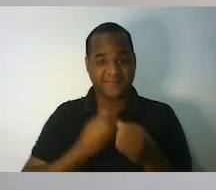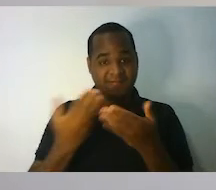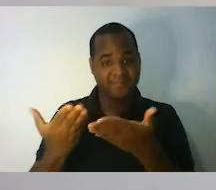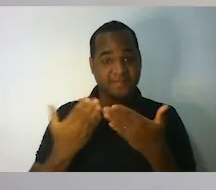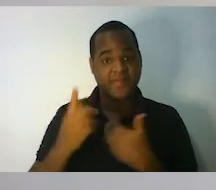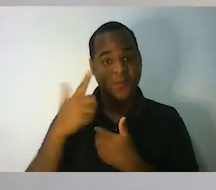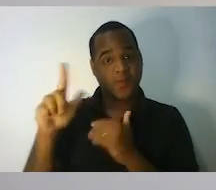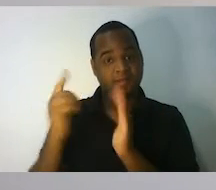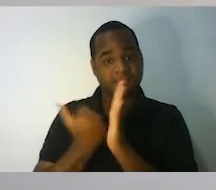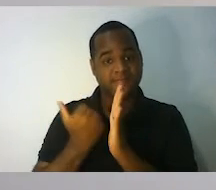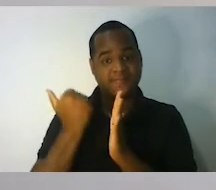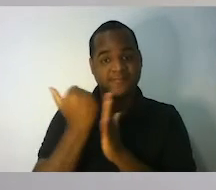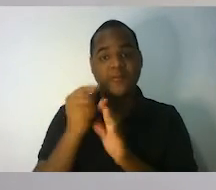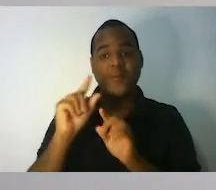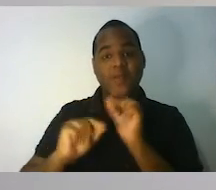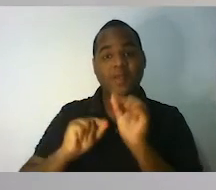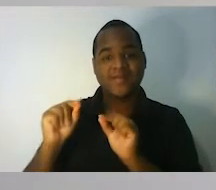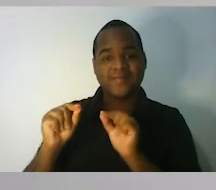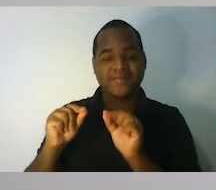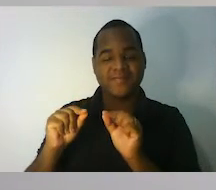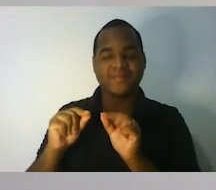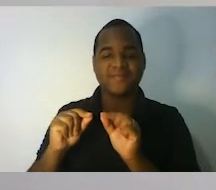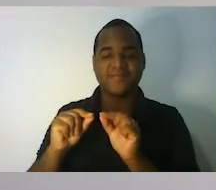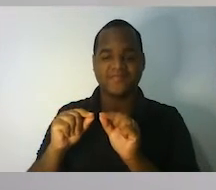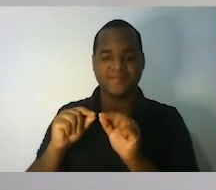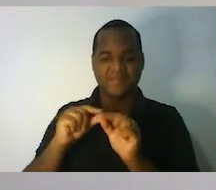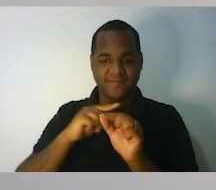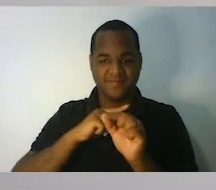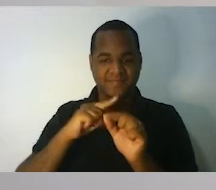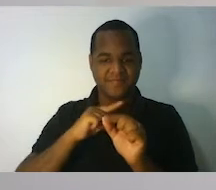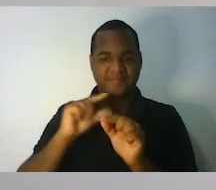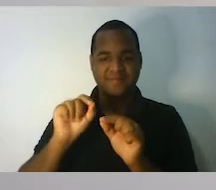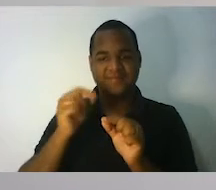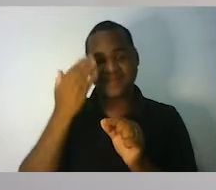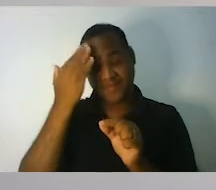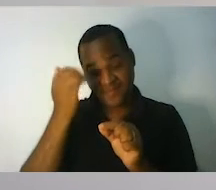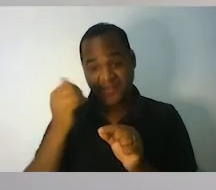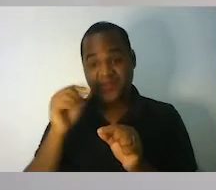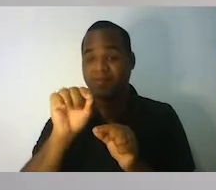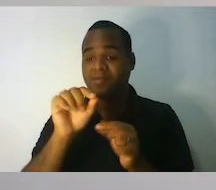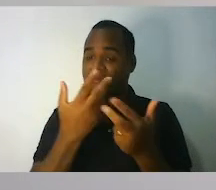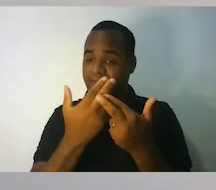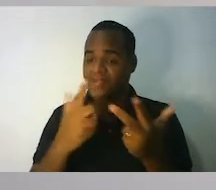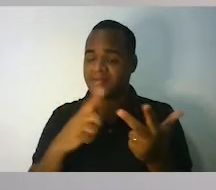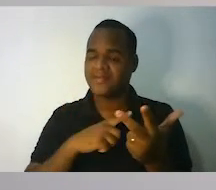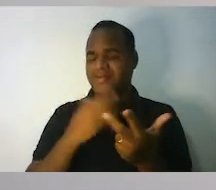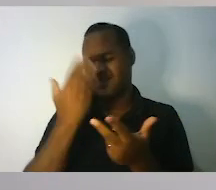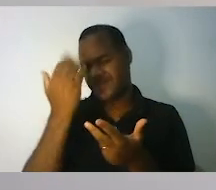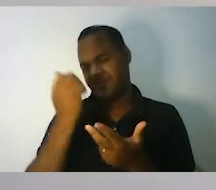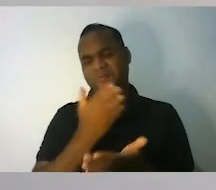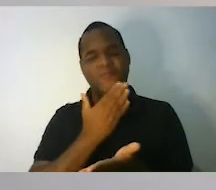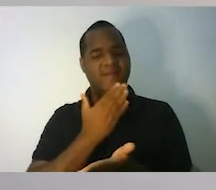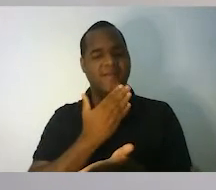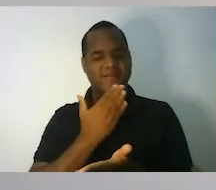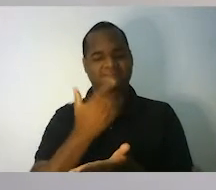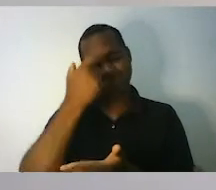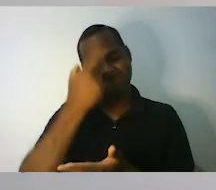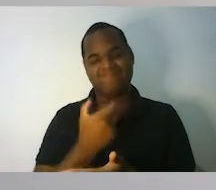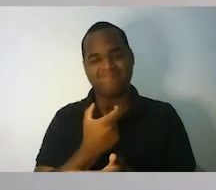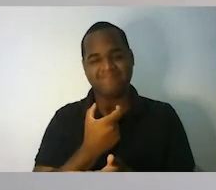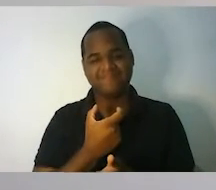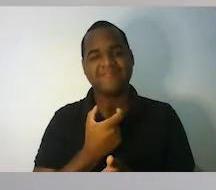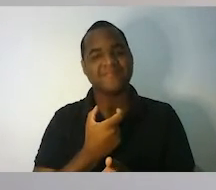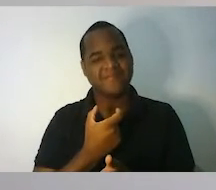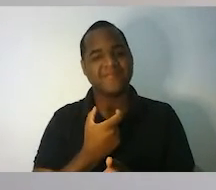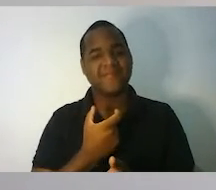mais uma aula de... Bom, você sabe que aula é essa, até porque você já me conhece. Já